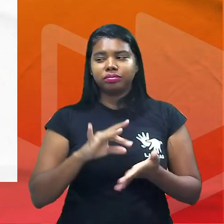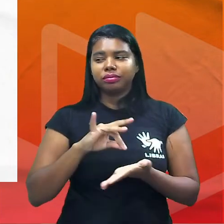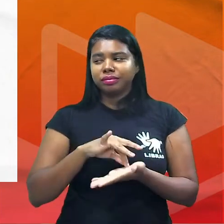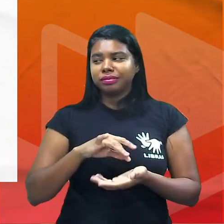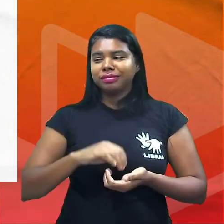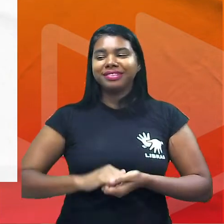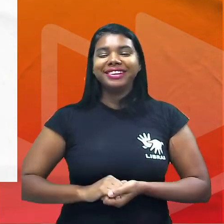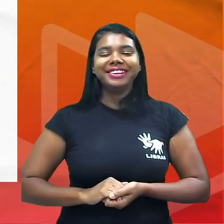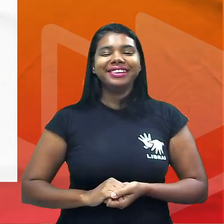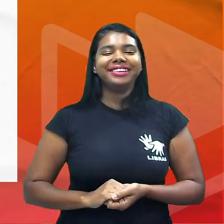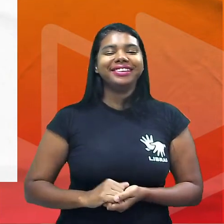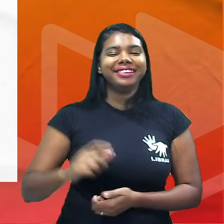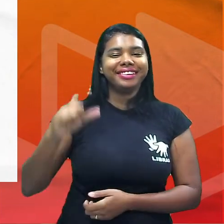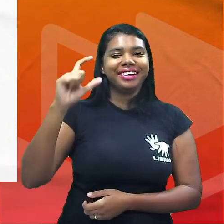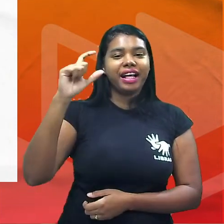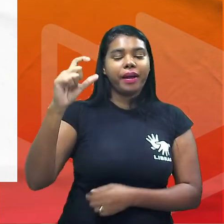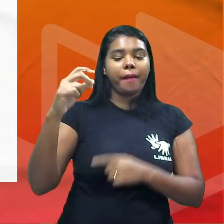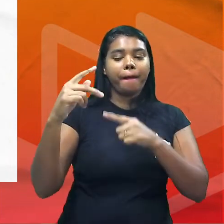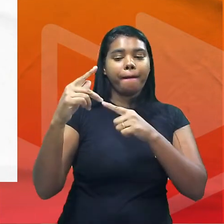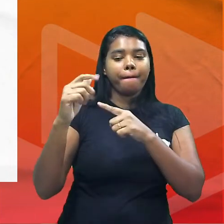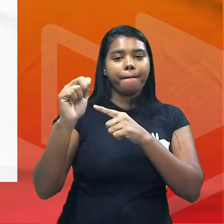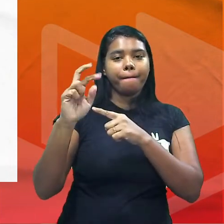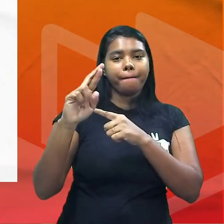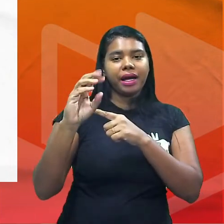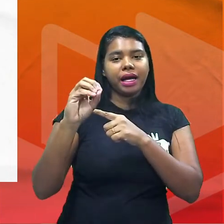anônimas palavras parônimas